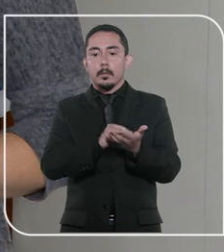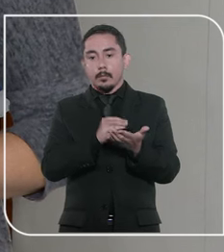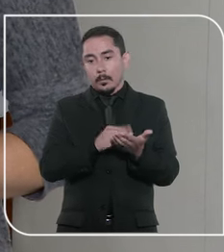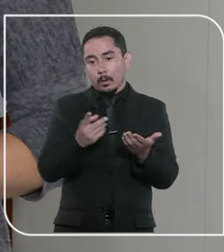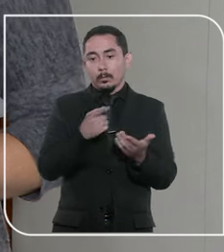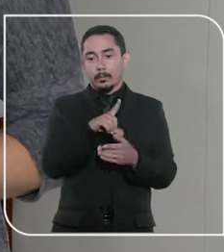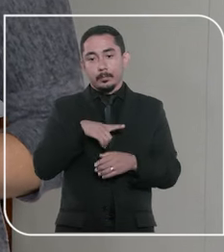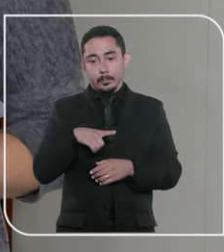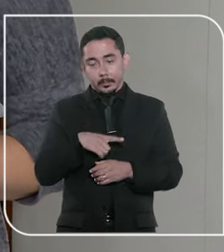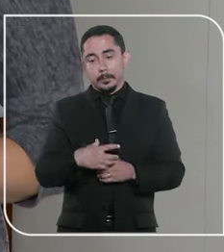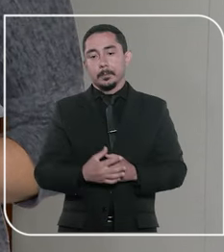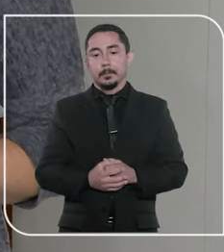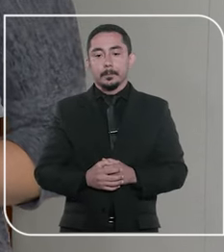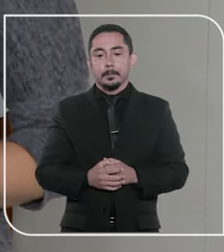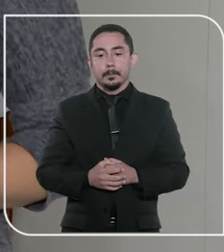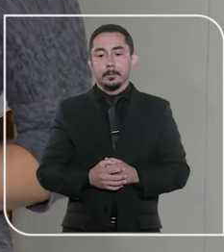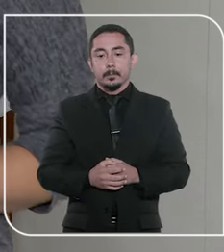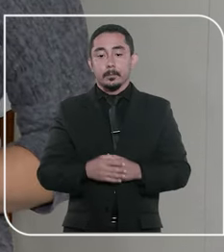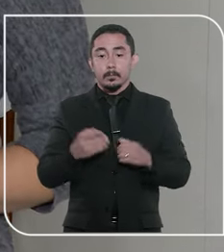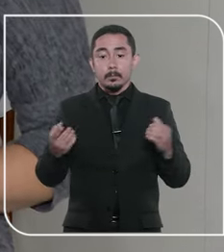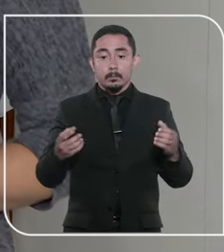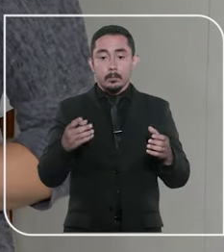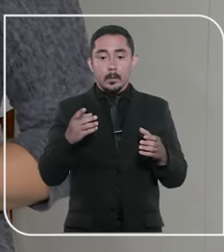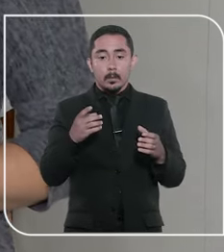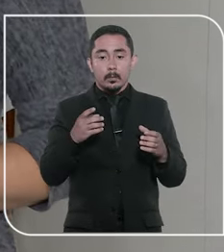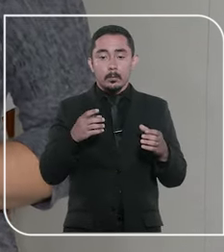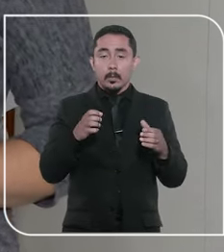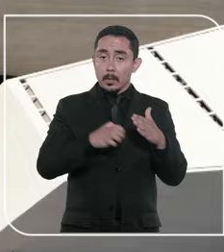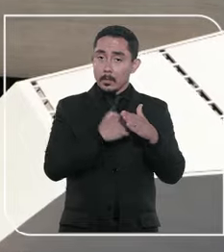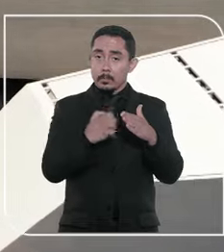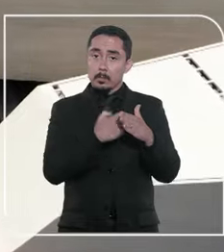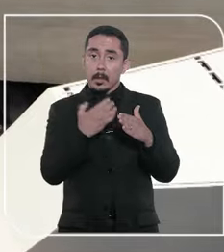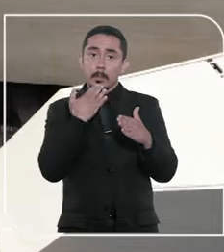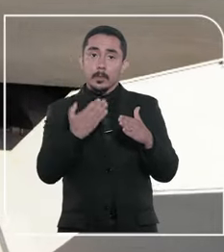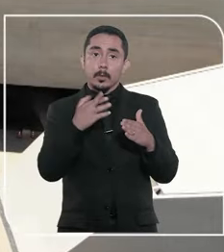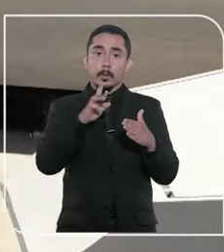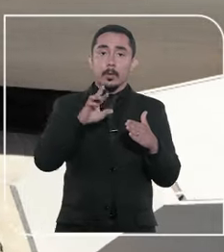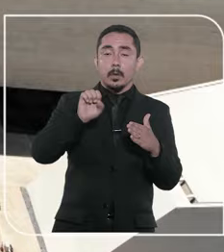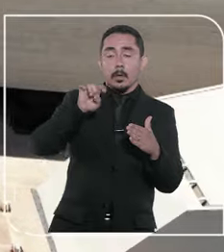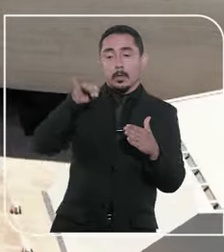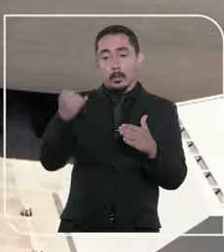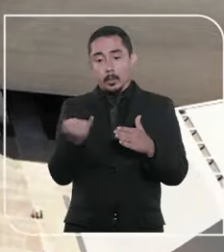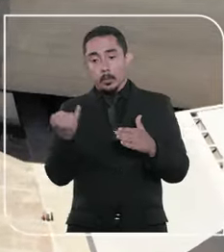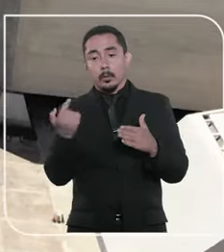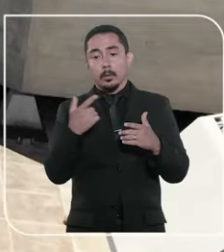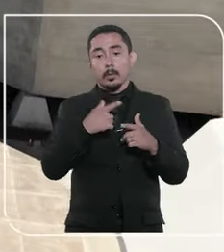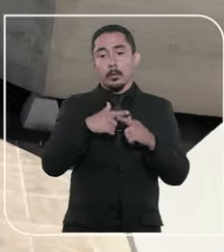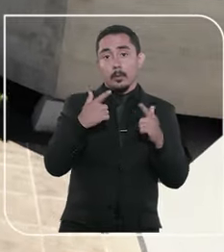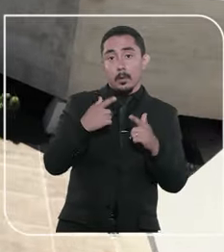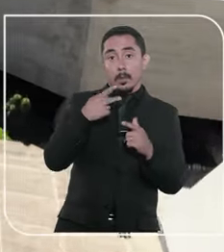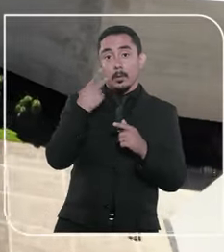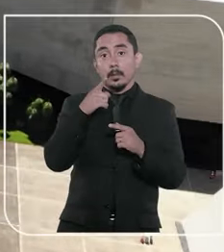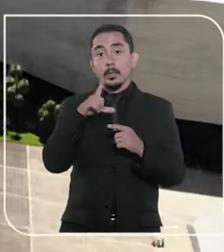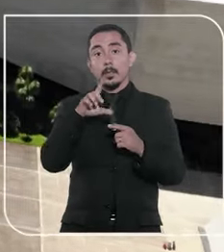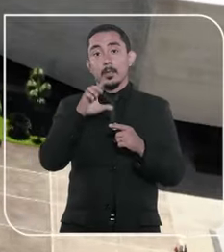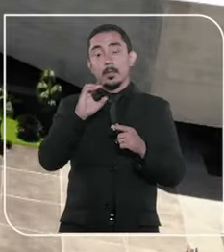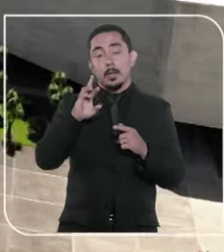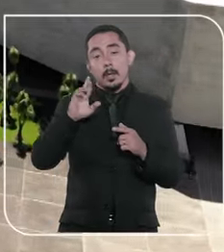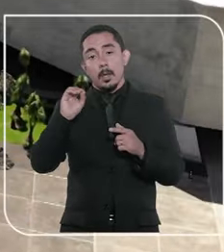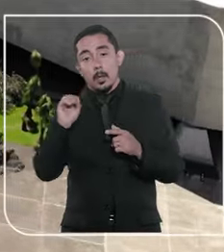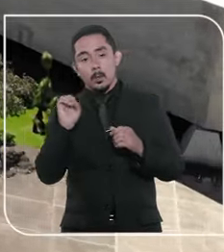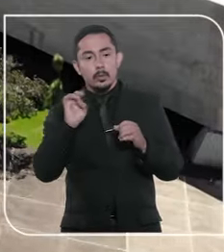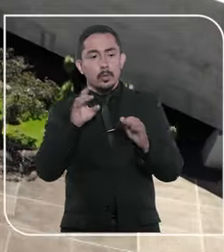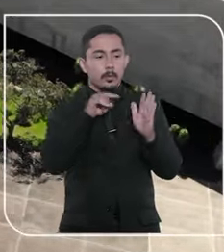evitar possíveis irregularidades no local onde exercia a atividade. A operadora recorreu ao STJ alegando que o